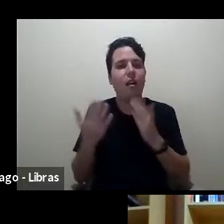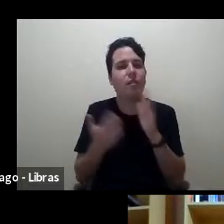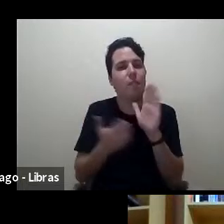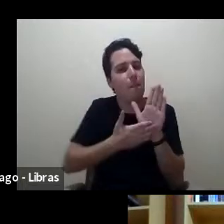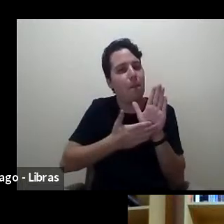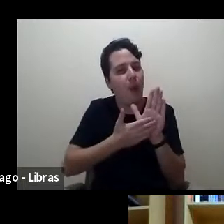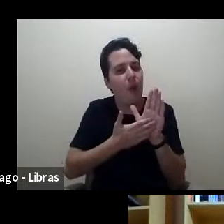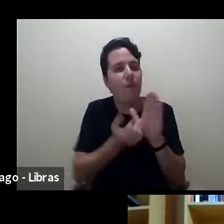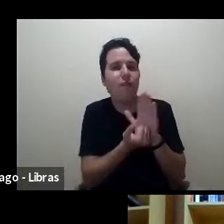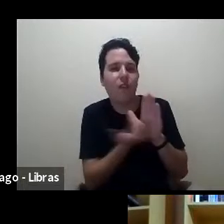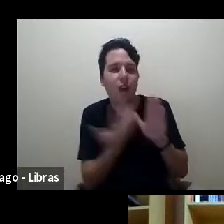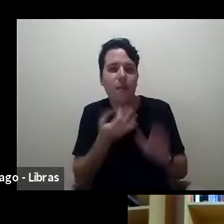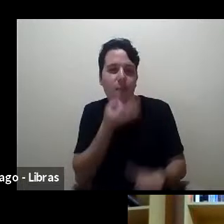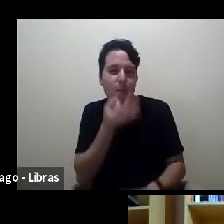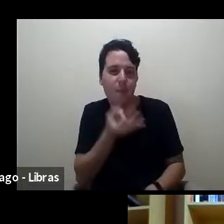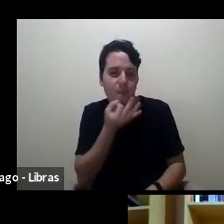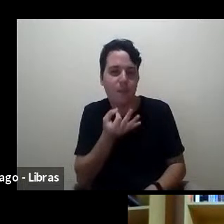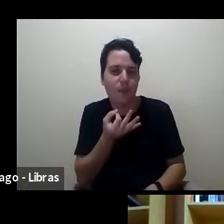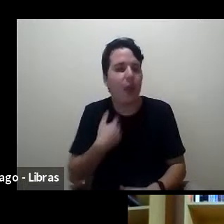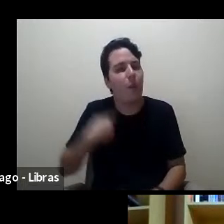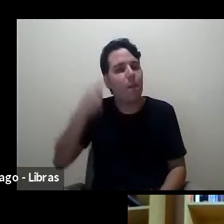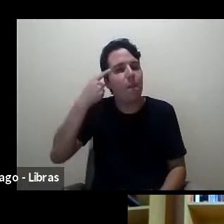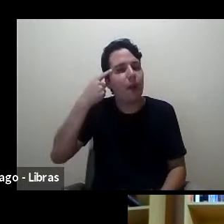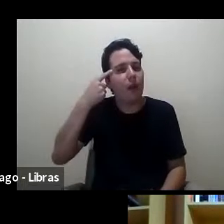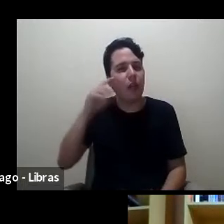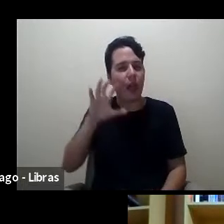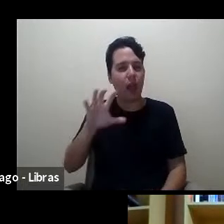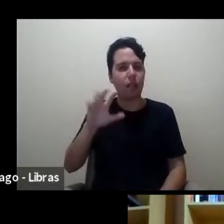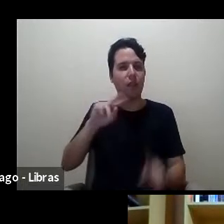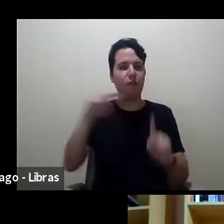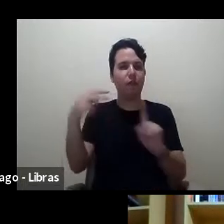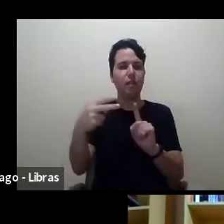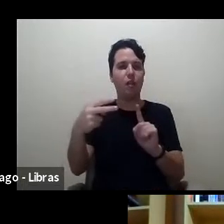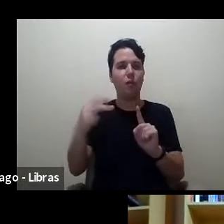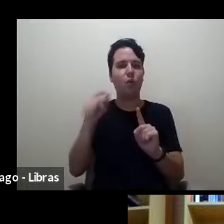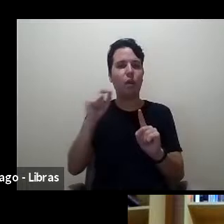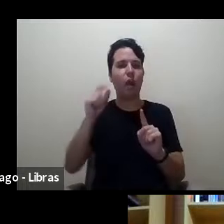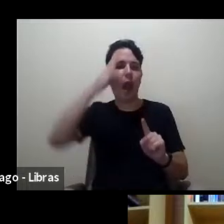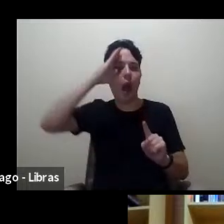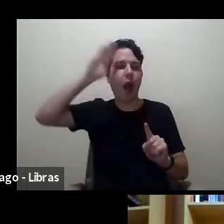essa noção do debate acadêmico e do debate